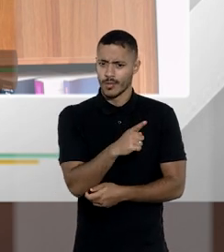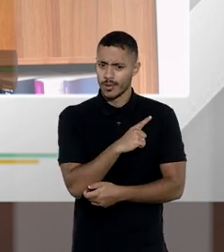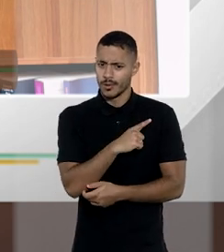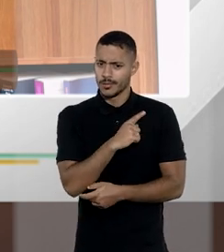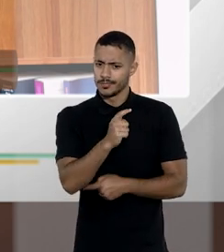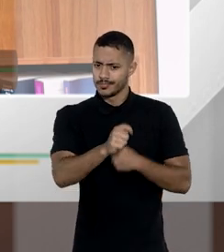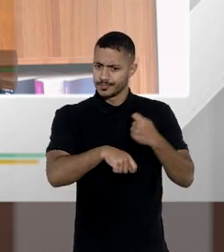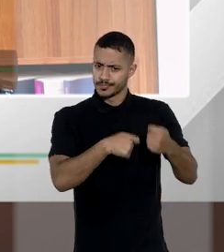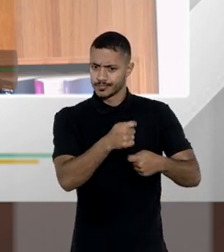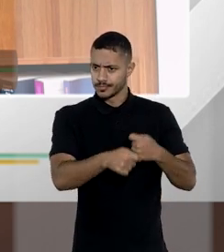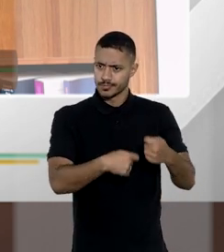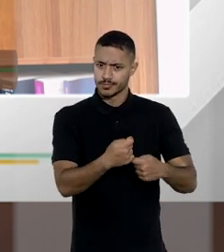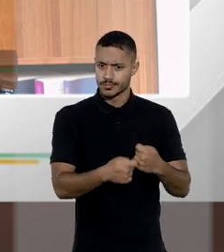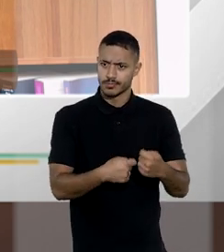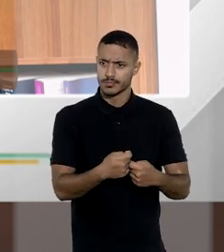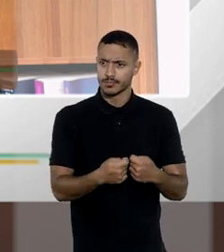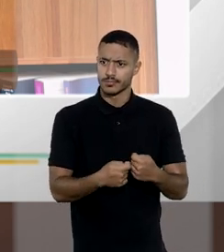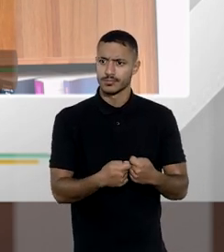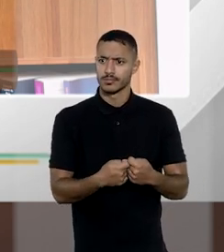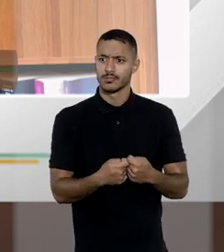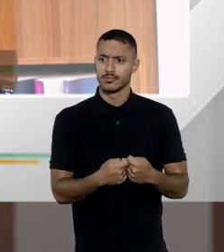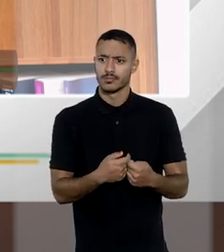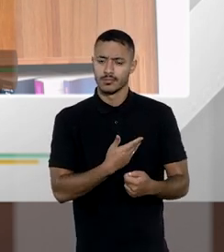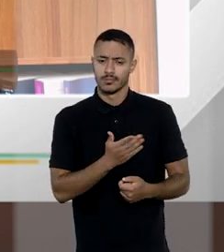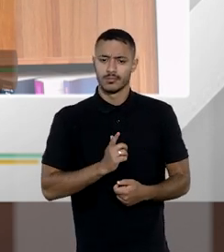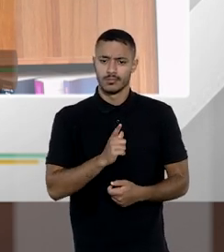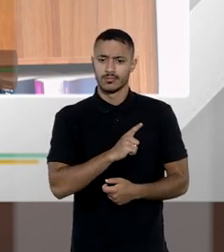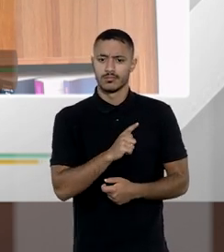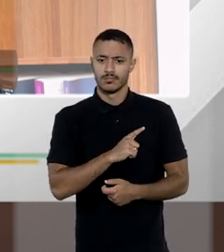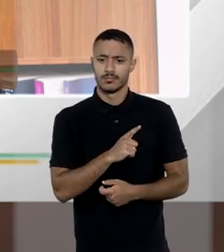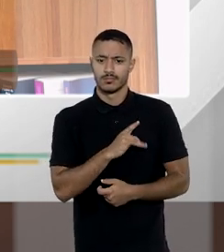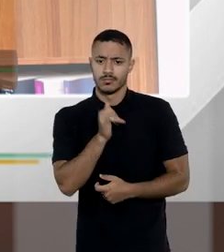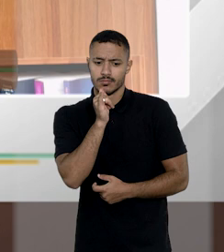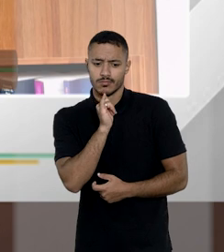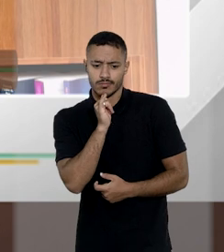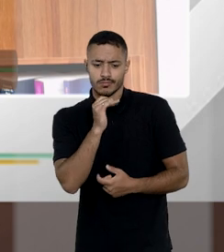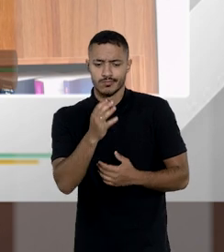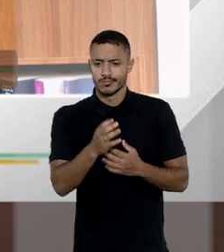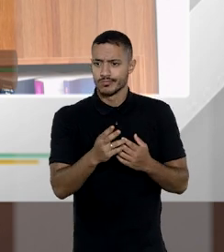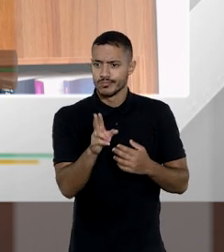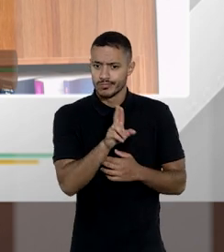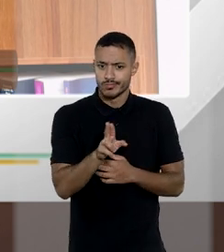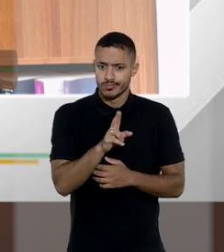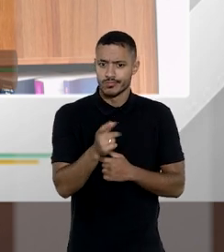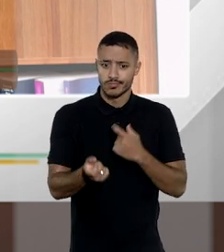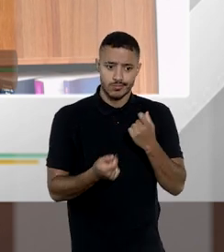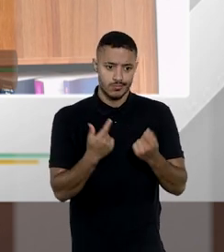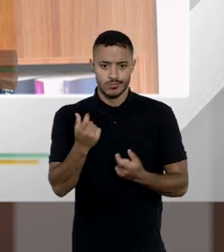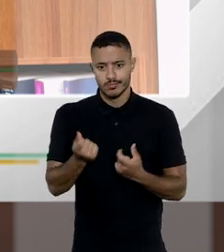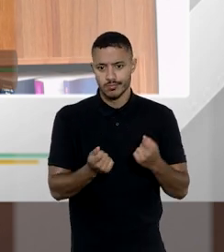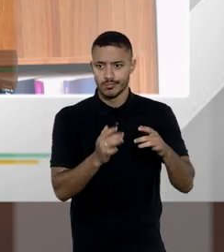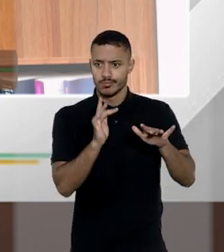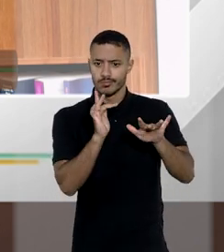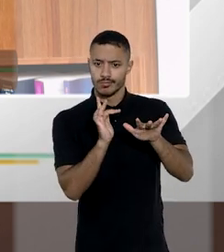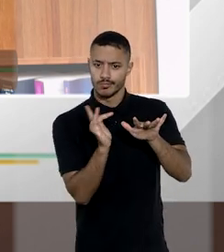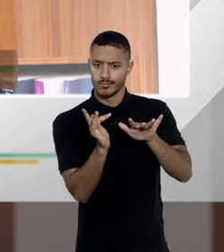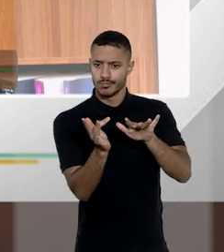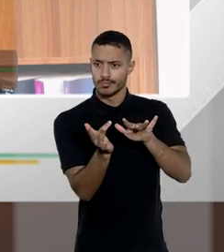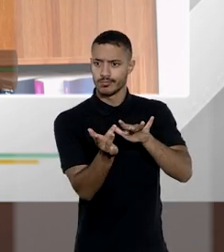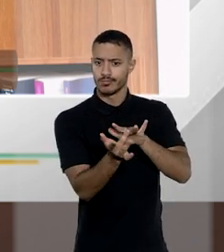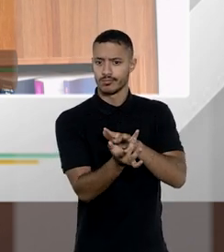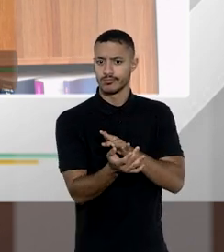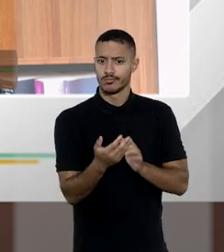passa ter um valor econômico todavia a gente tem a questão dos termos de uso que algumas plataformas